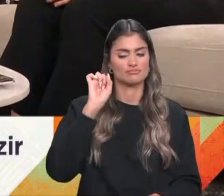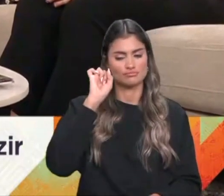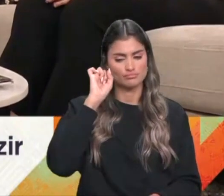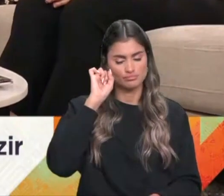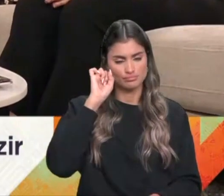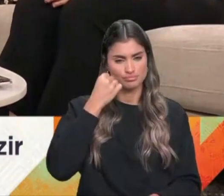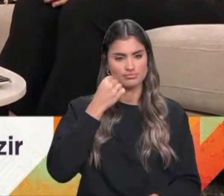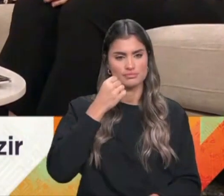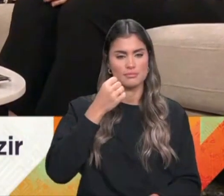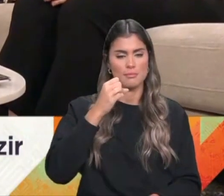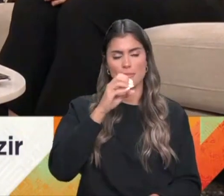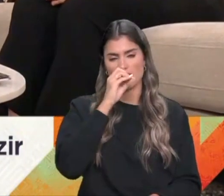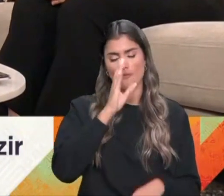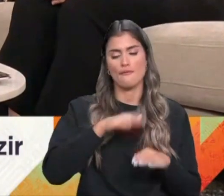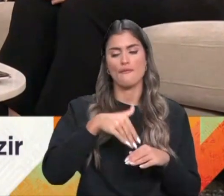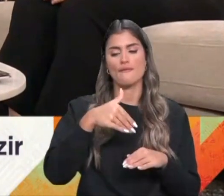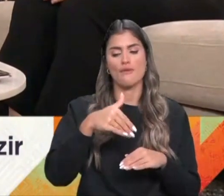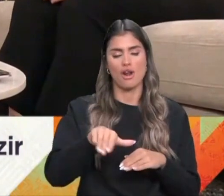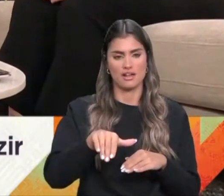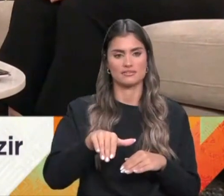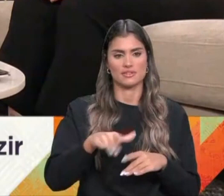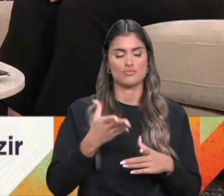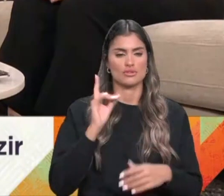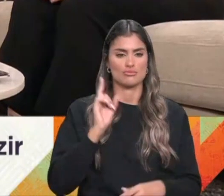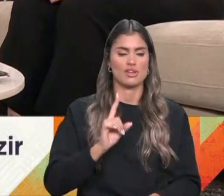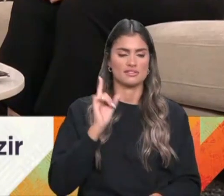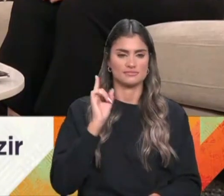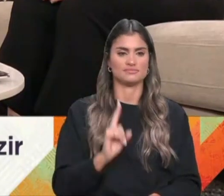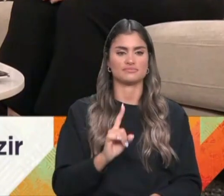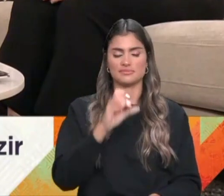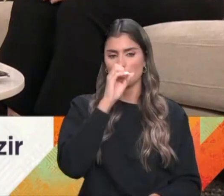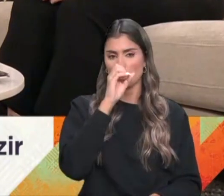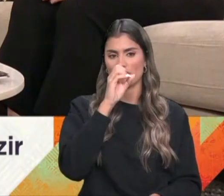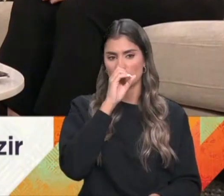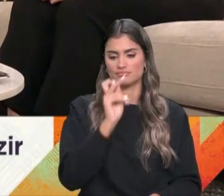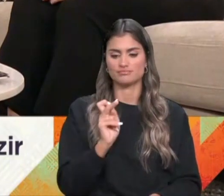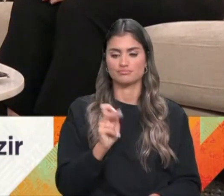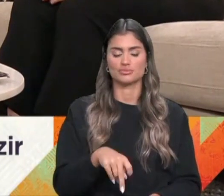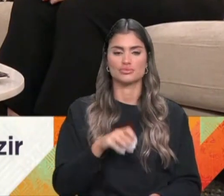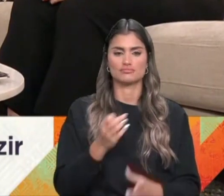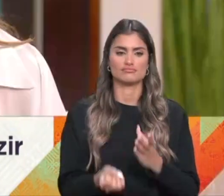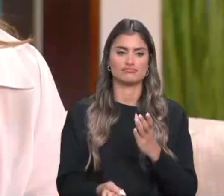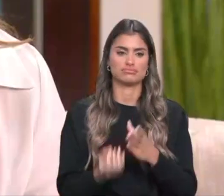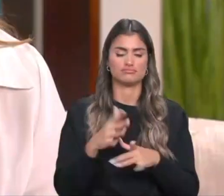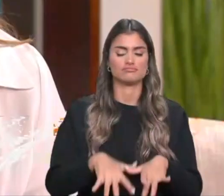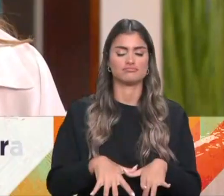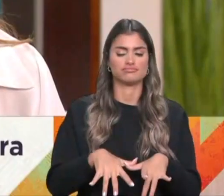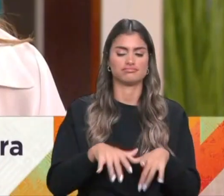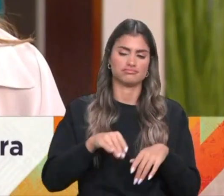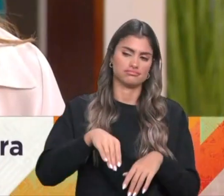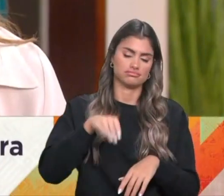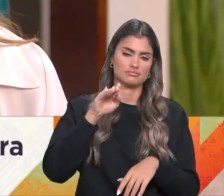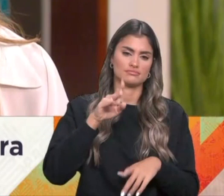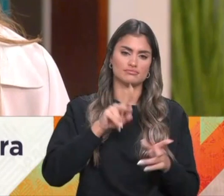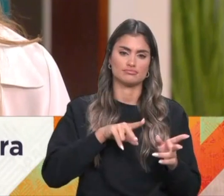facto de plantas virem de fora, é outra conversa, mas é muito importante que a planta nasça no nosso país, cria, desenvolva e vá para a